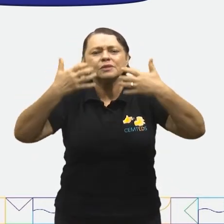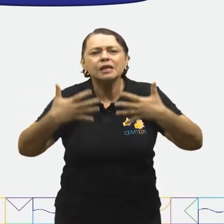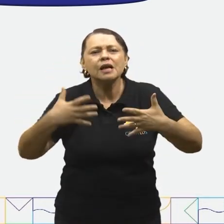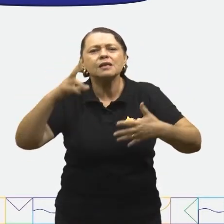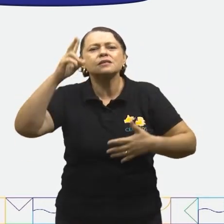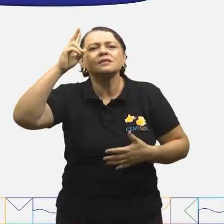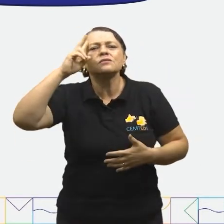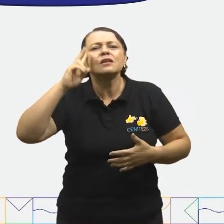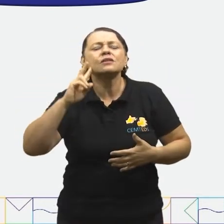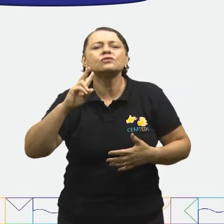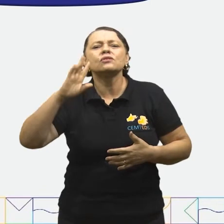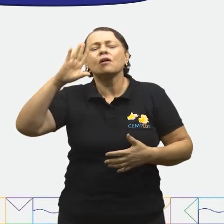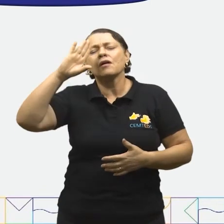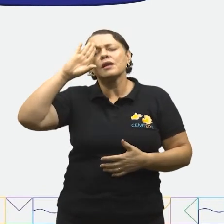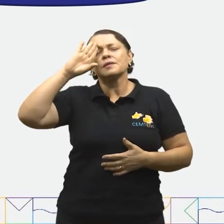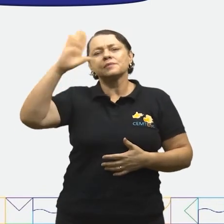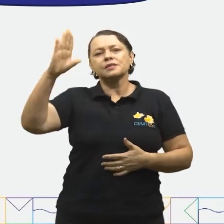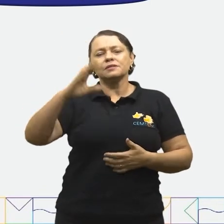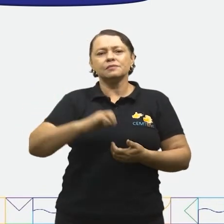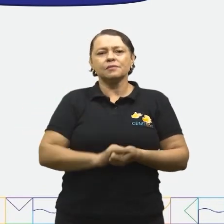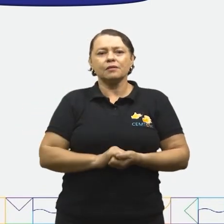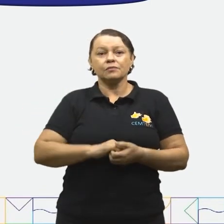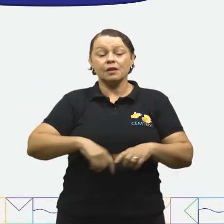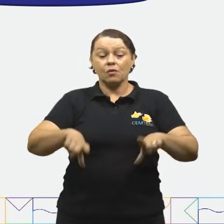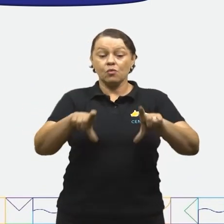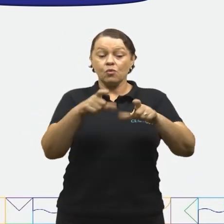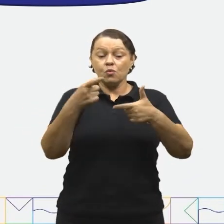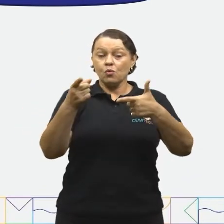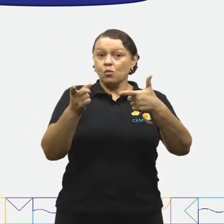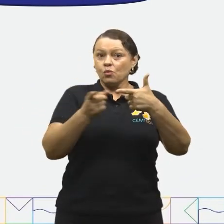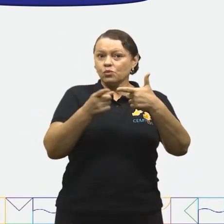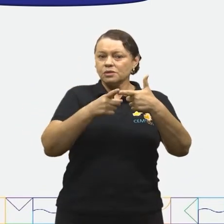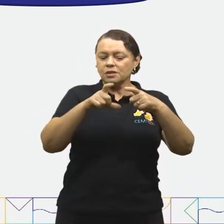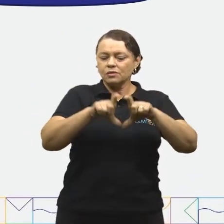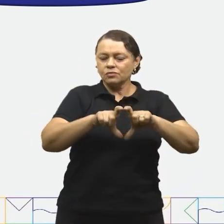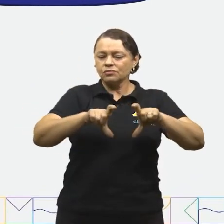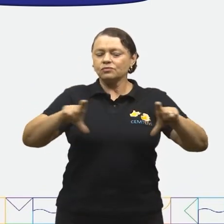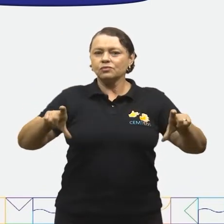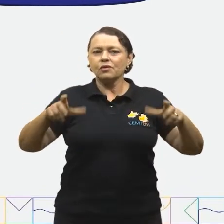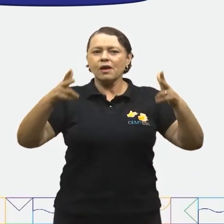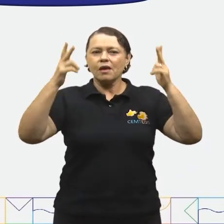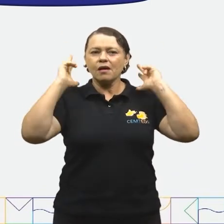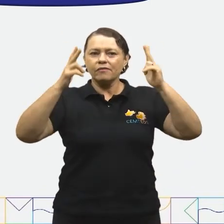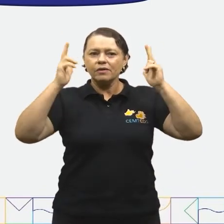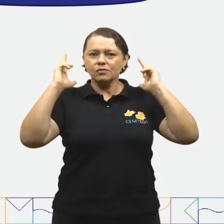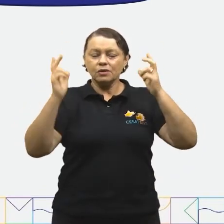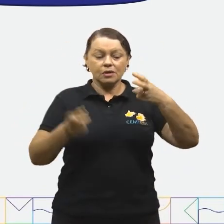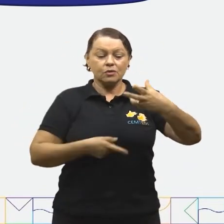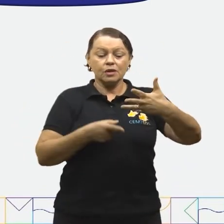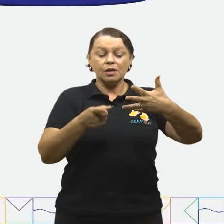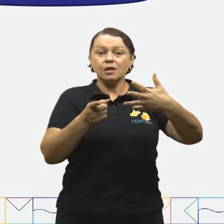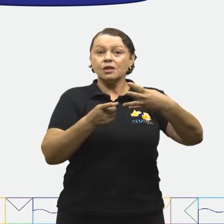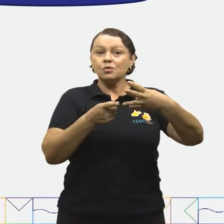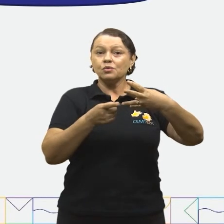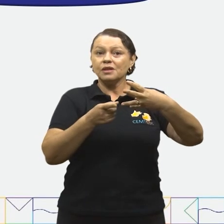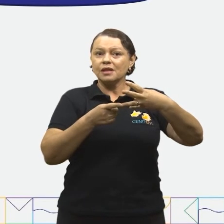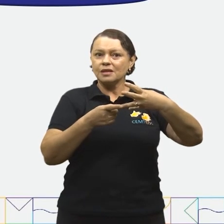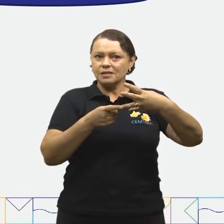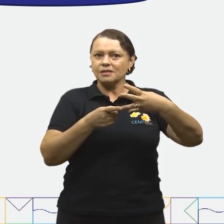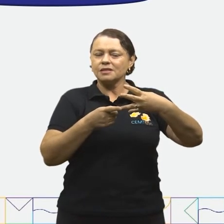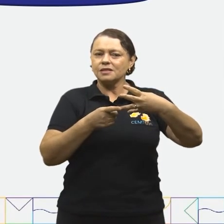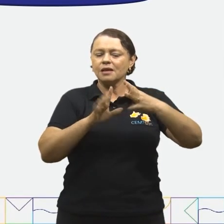segundo parágrafo termina na palavra aventureiro e o terceiro inicia e fecha essa primeira parte.